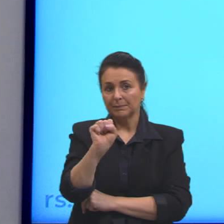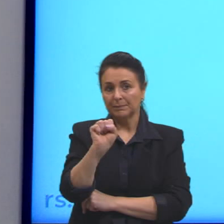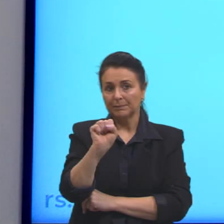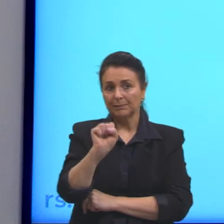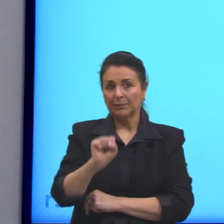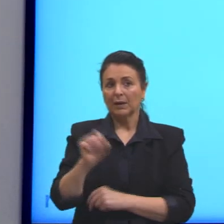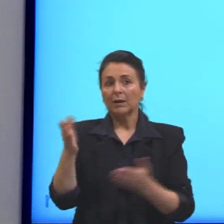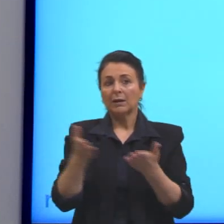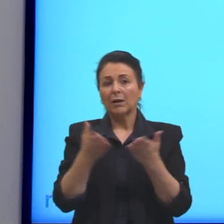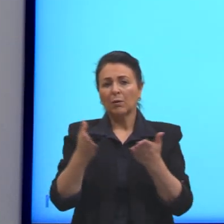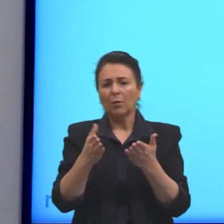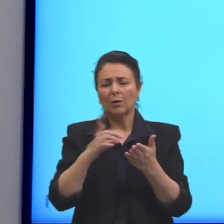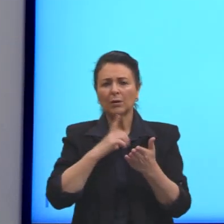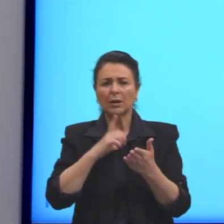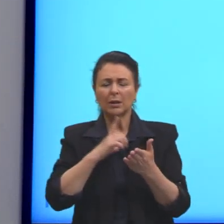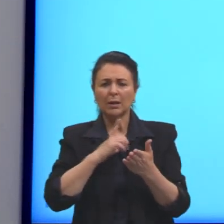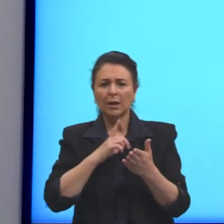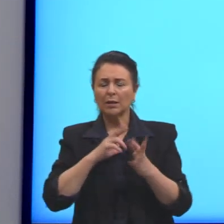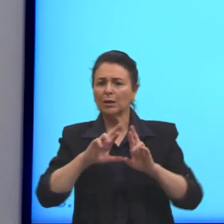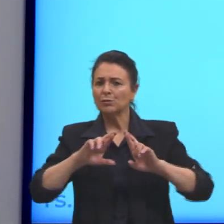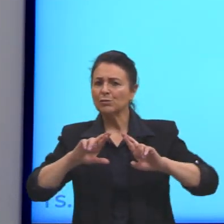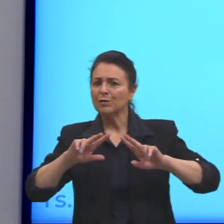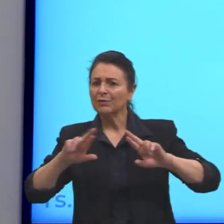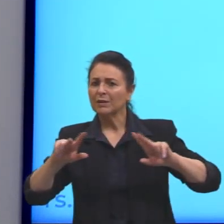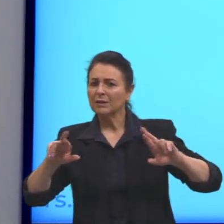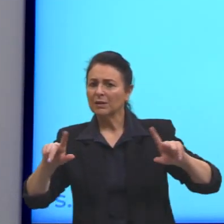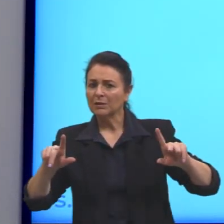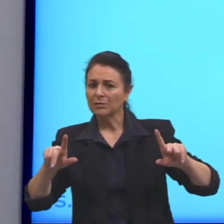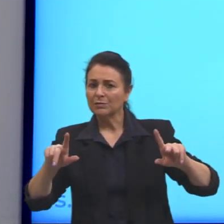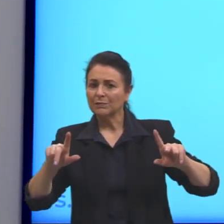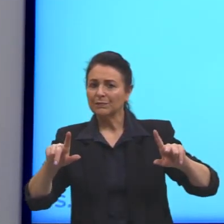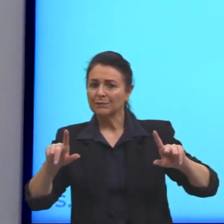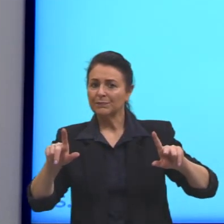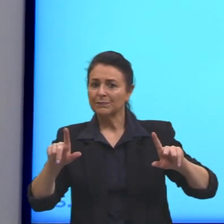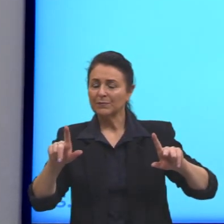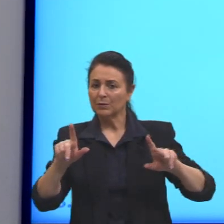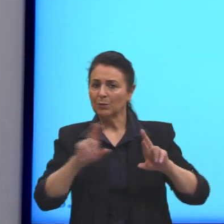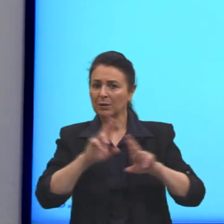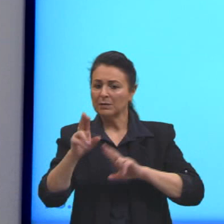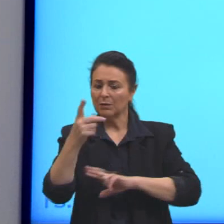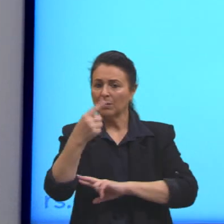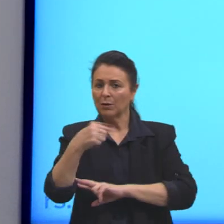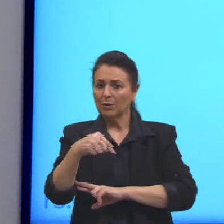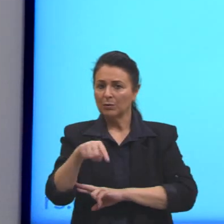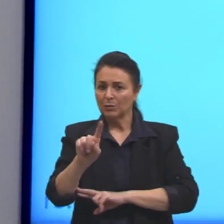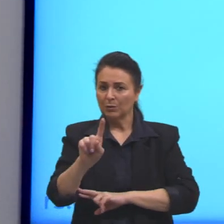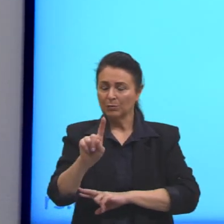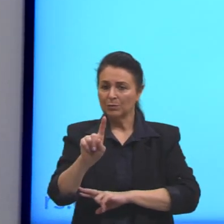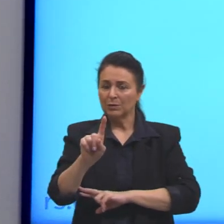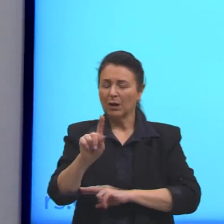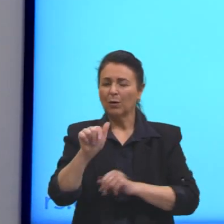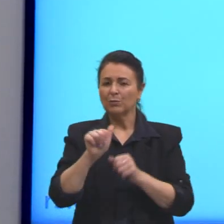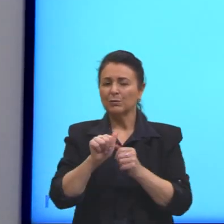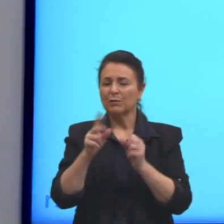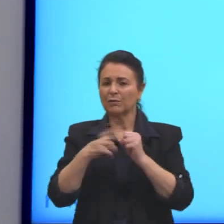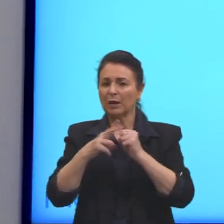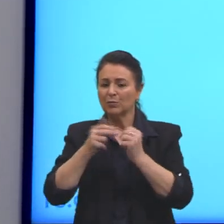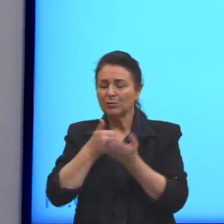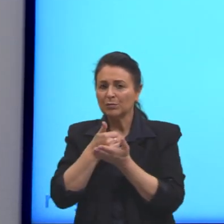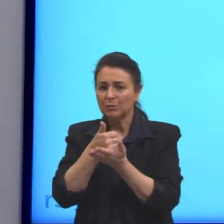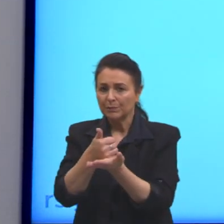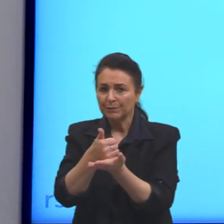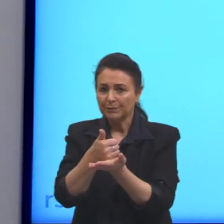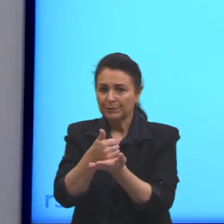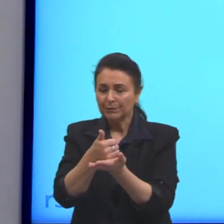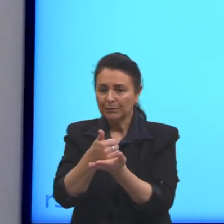E o que eles têm de particularidade em relação aos auxiliares? Enquanto que lá no